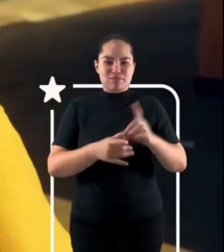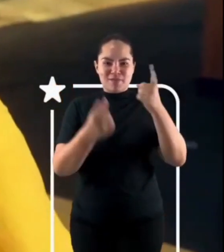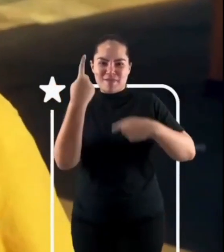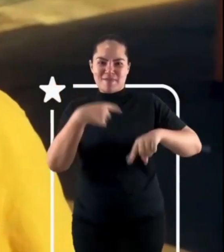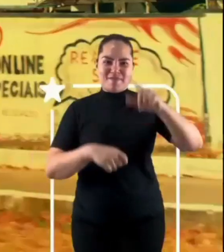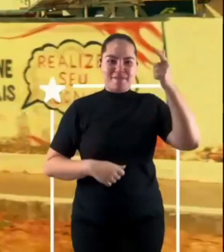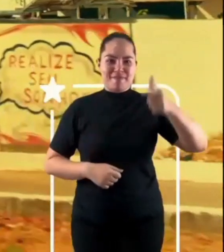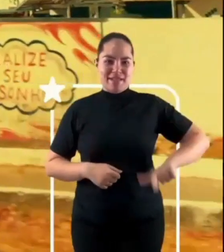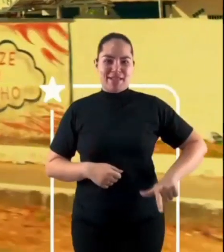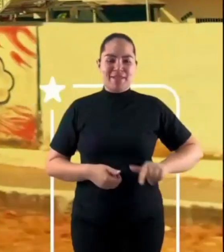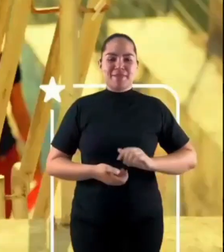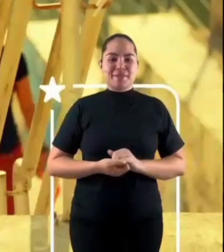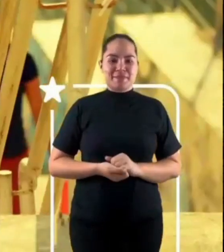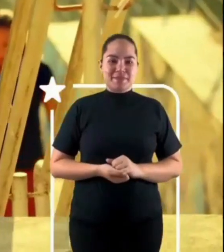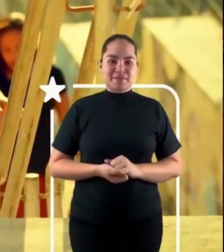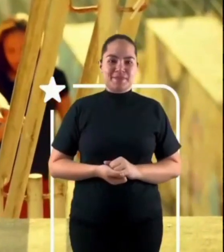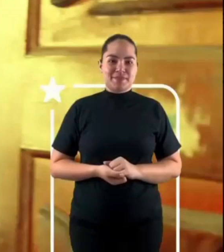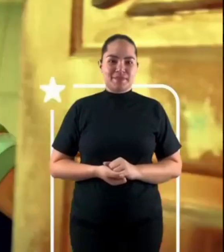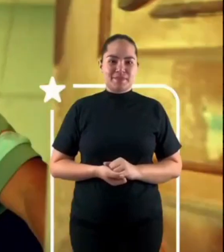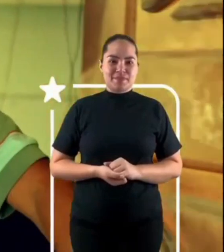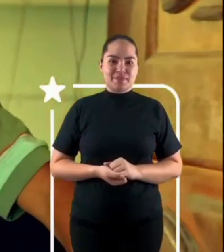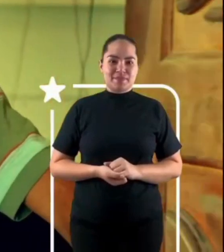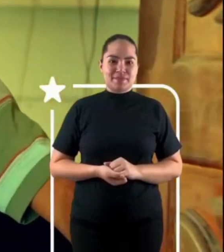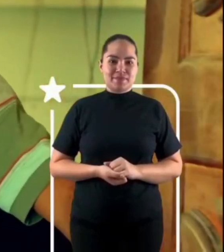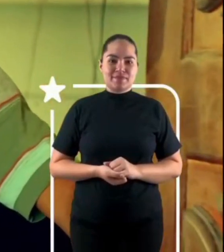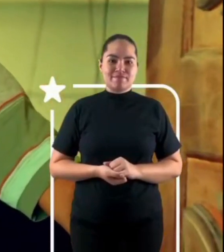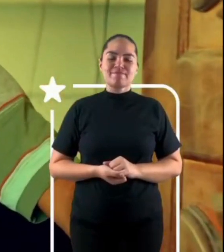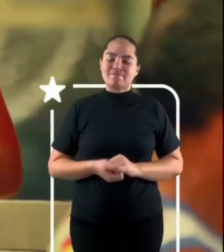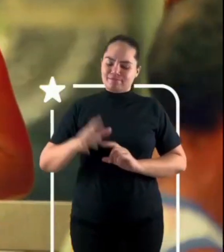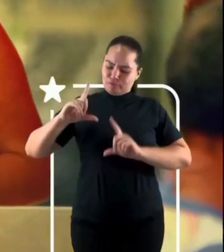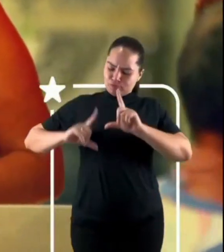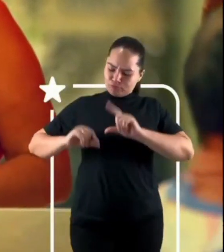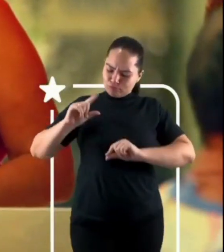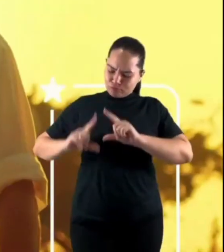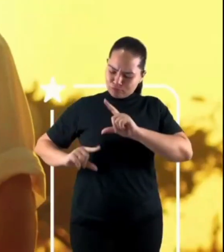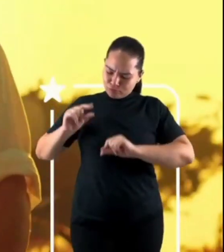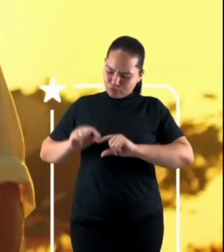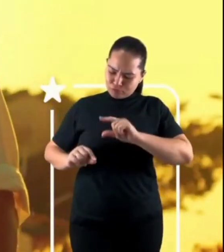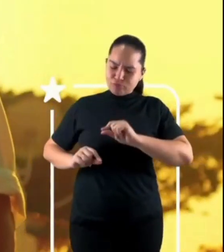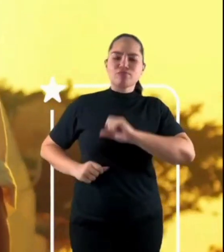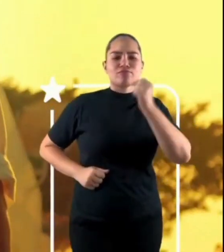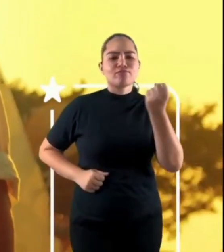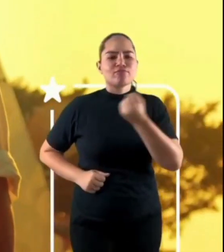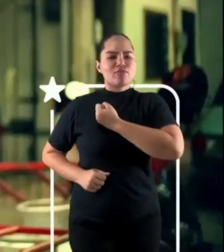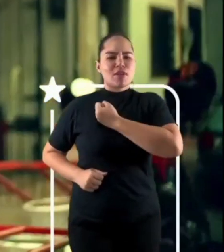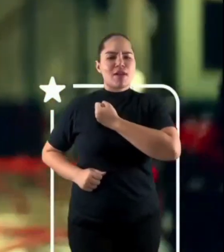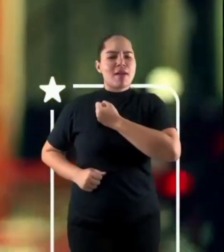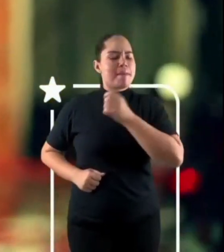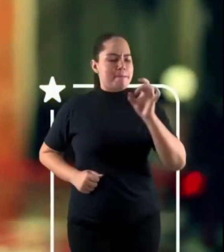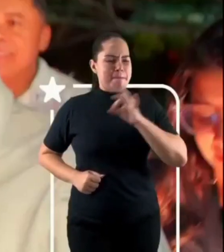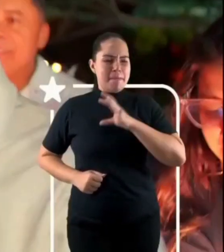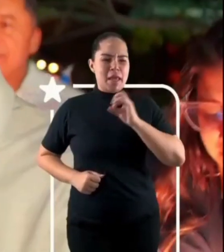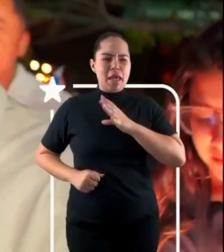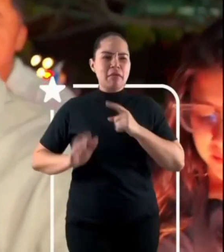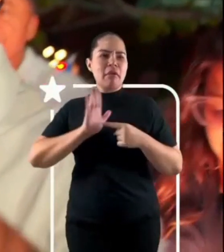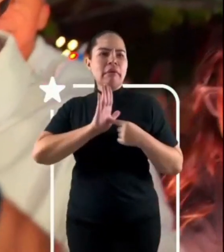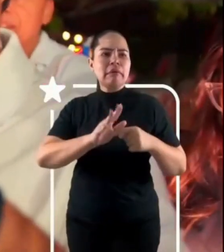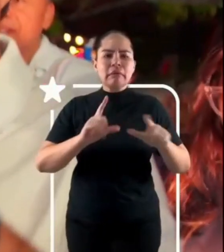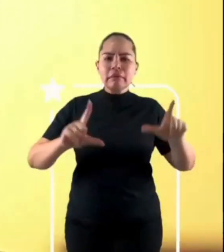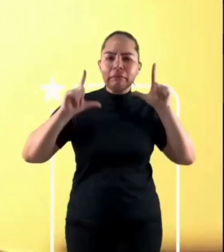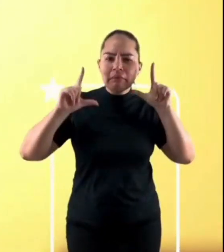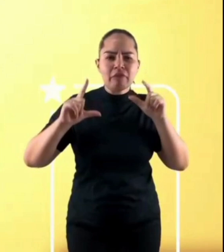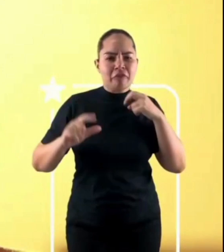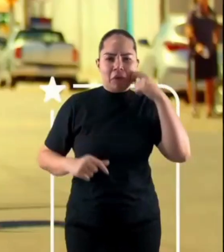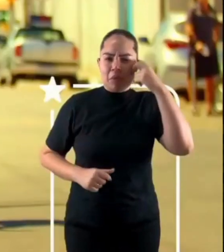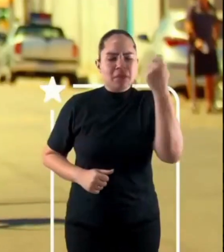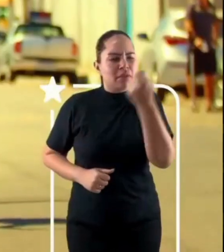estrela no peito, não tenha medo ou pudor. Agora eu quero você, te